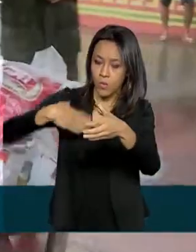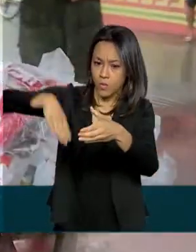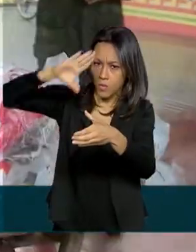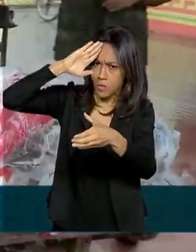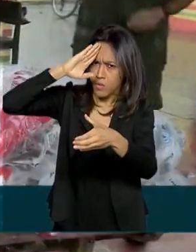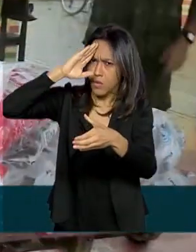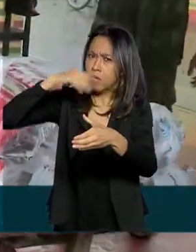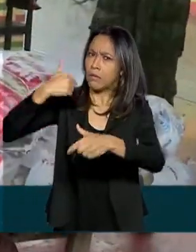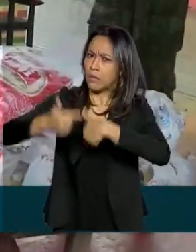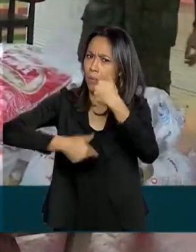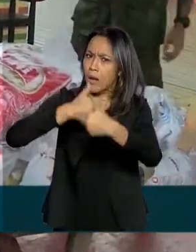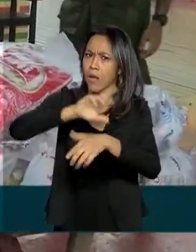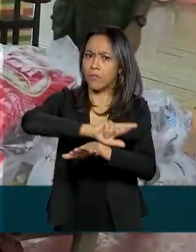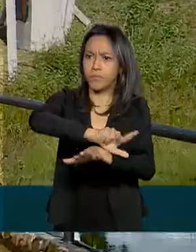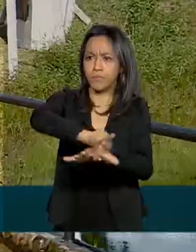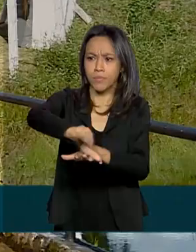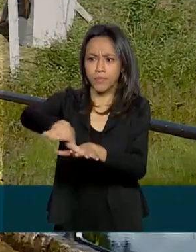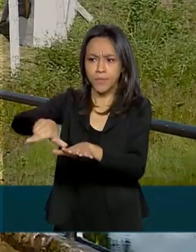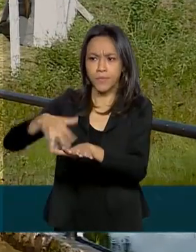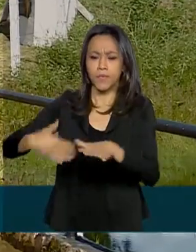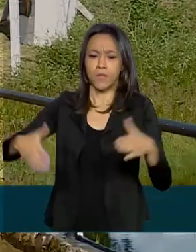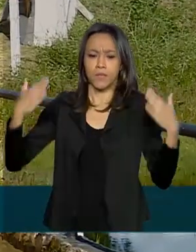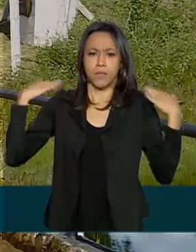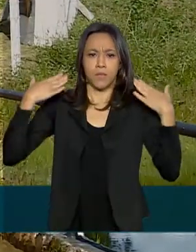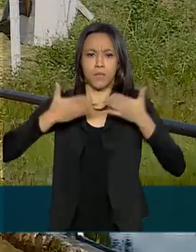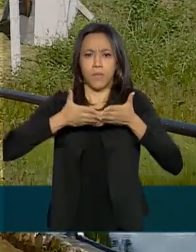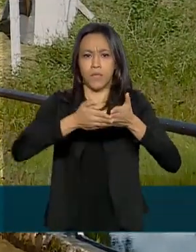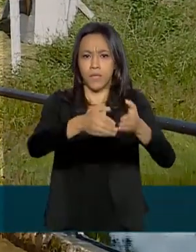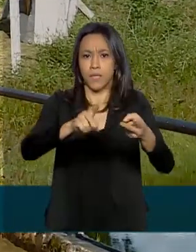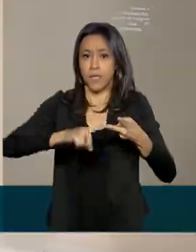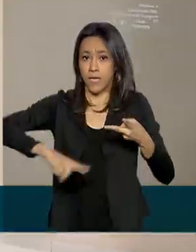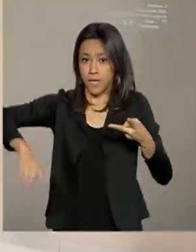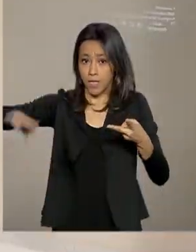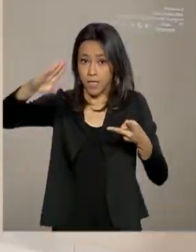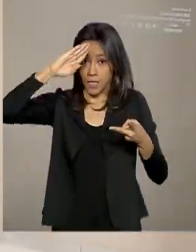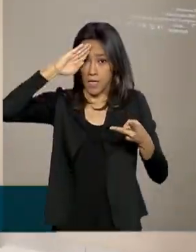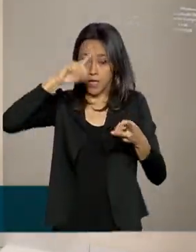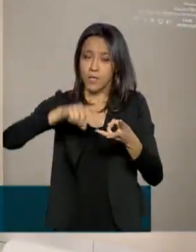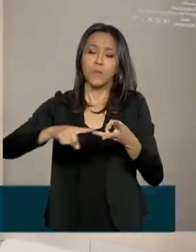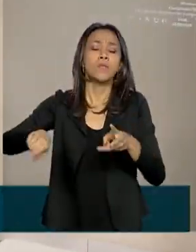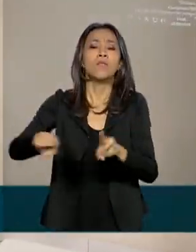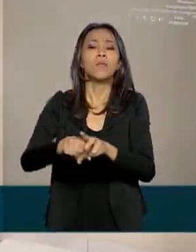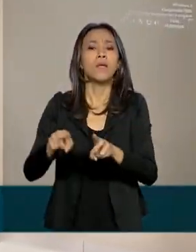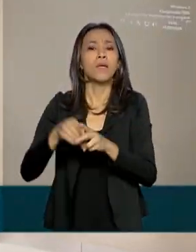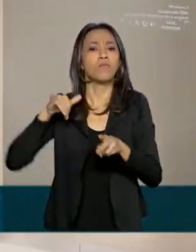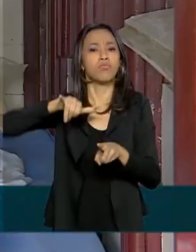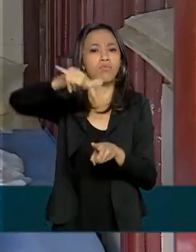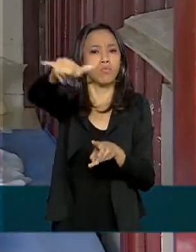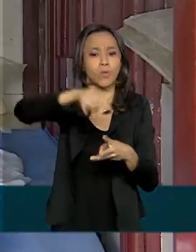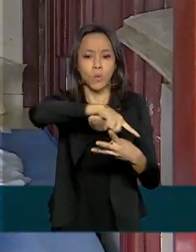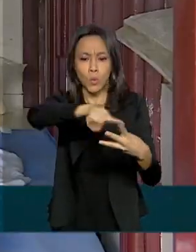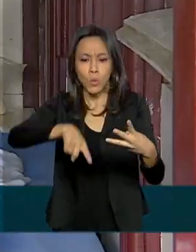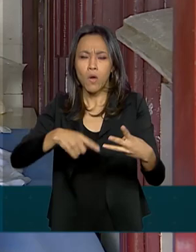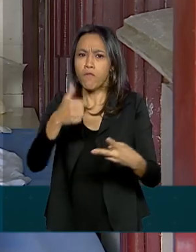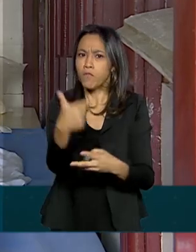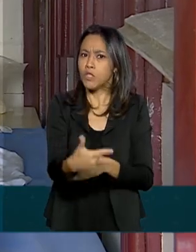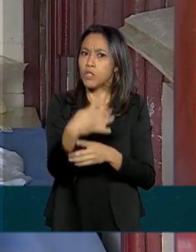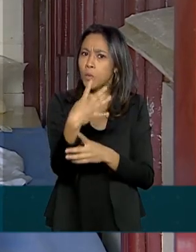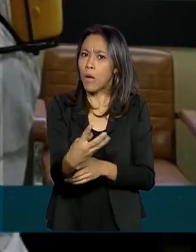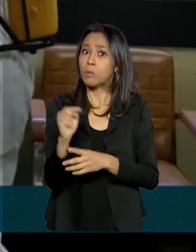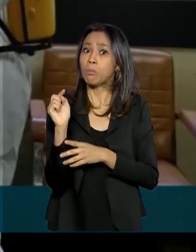em várias frentes. Marinha, Exército e Aeronáutica chegaram a empregar 24 mil